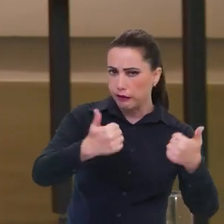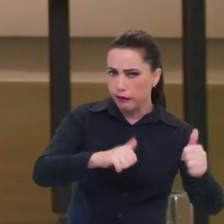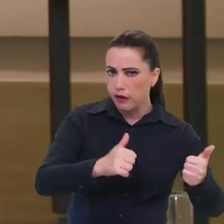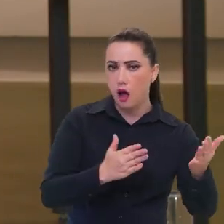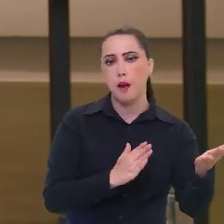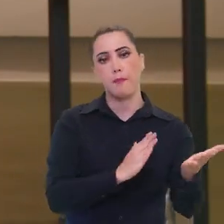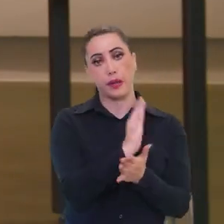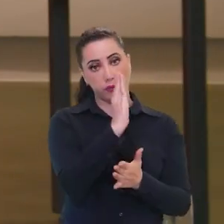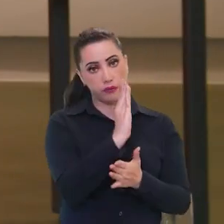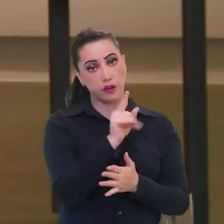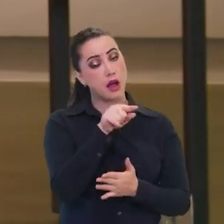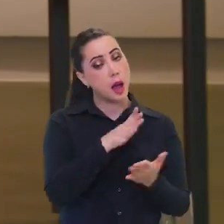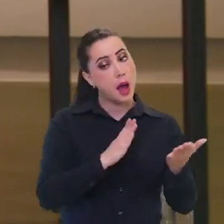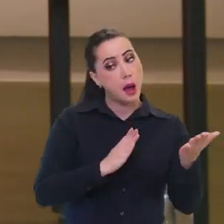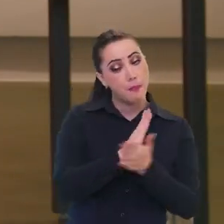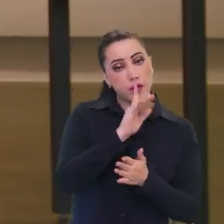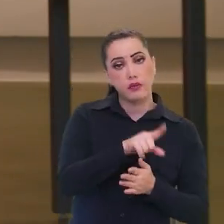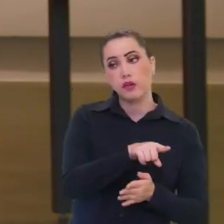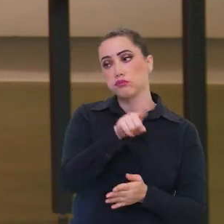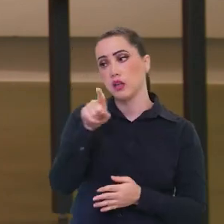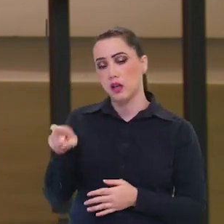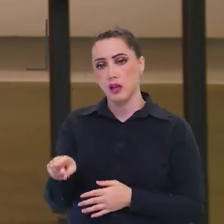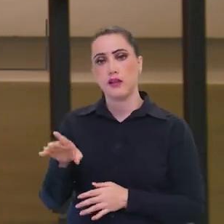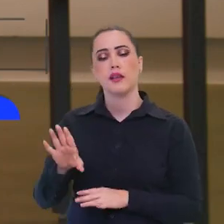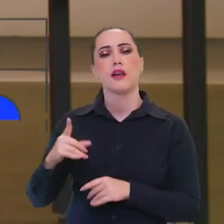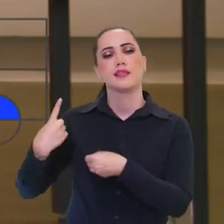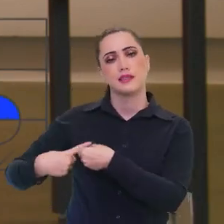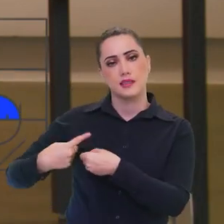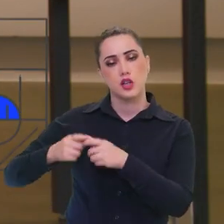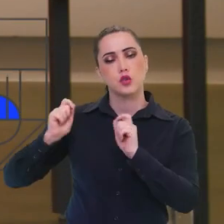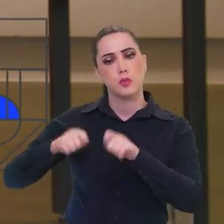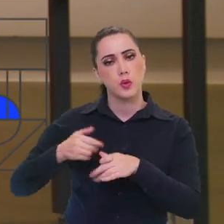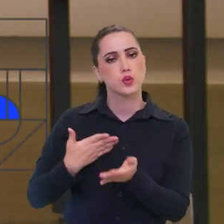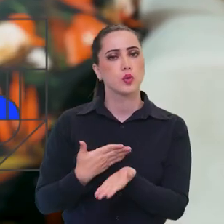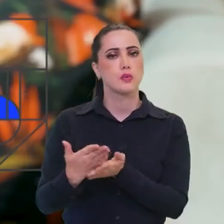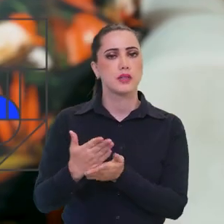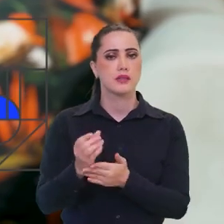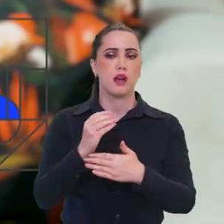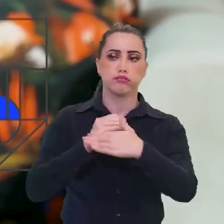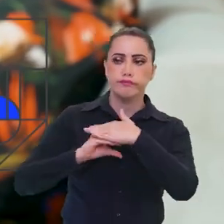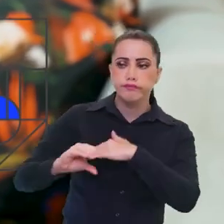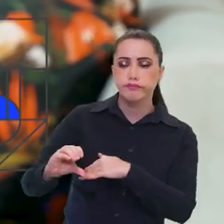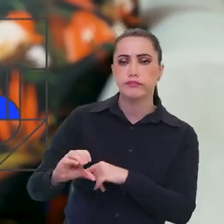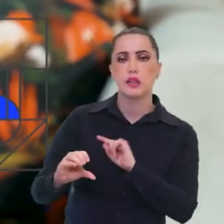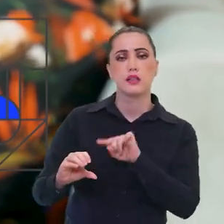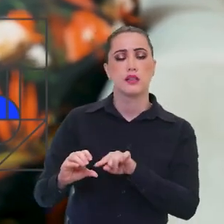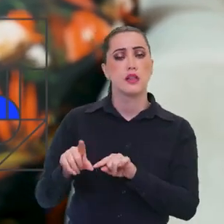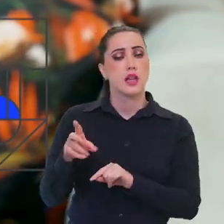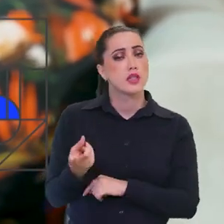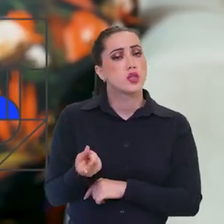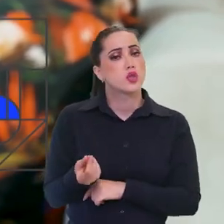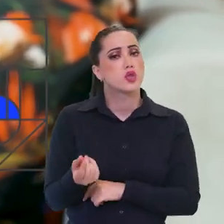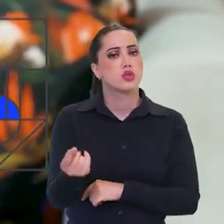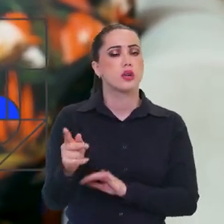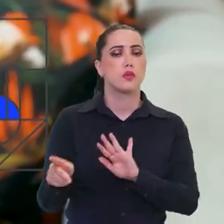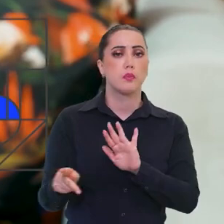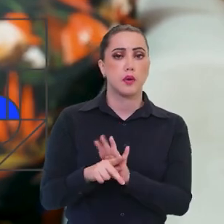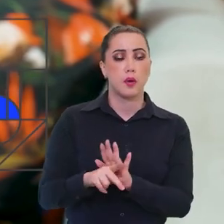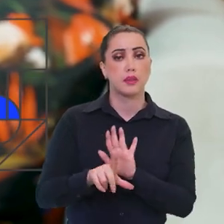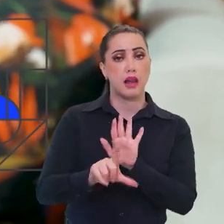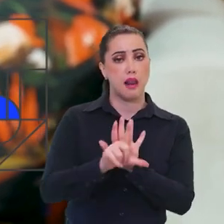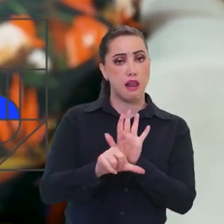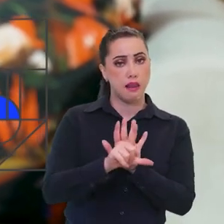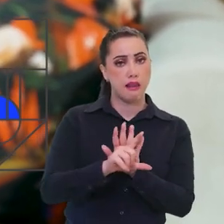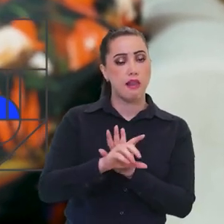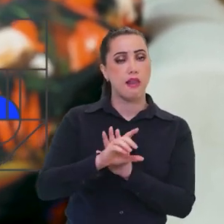aprovar. E, a partir do momento que o Ministério aprovar, aquela cidade já vai começar a receber o aporte, que esse aporte da Paulo